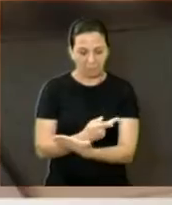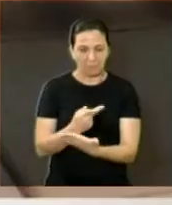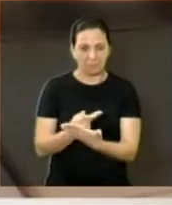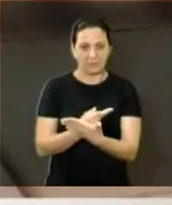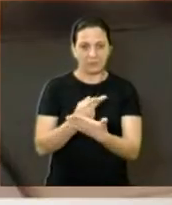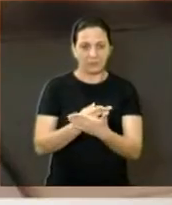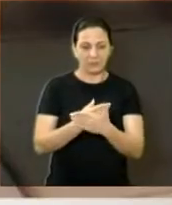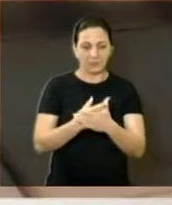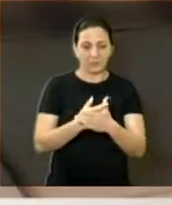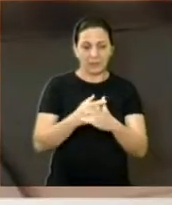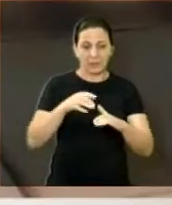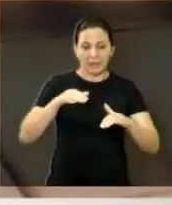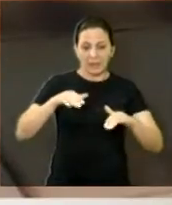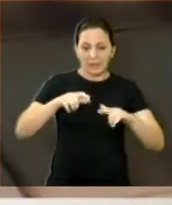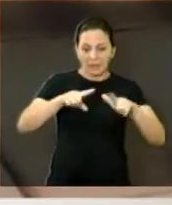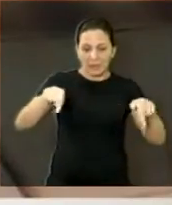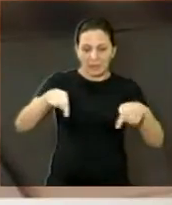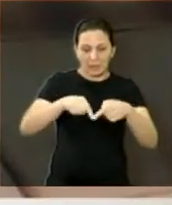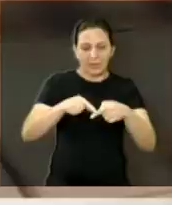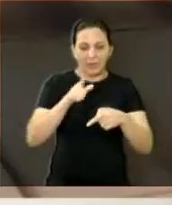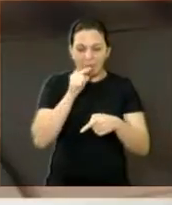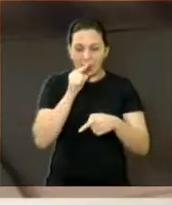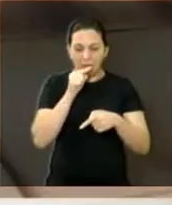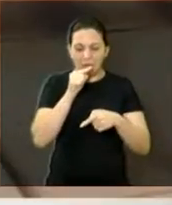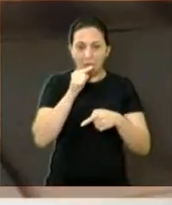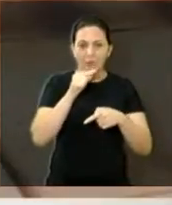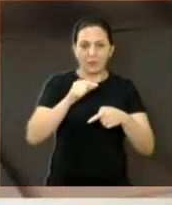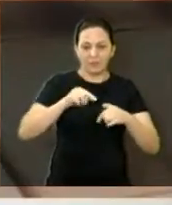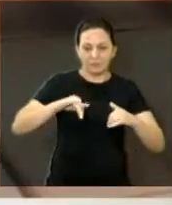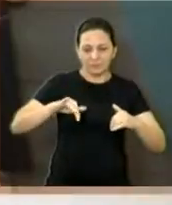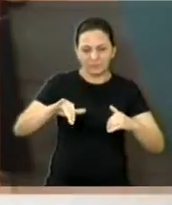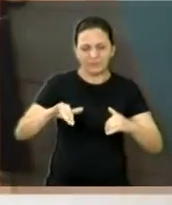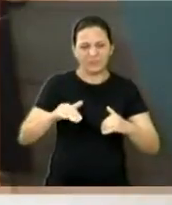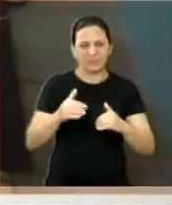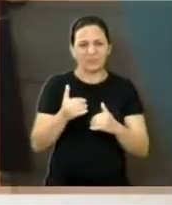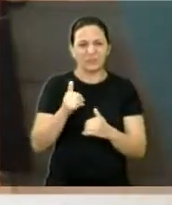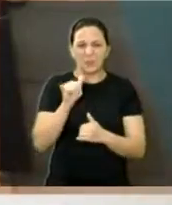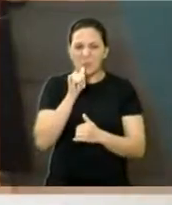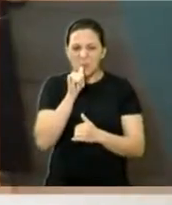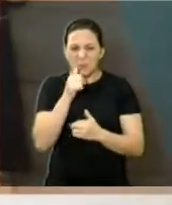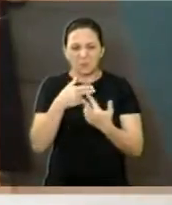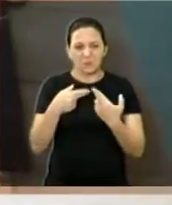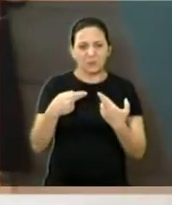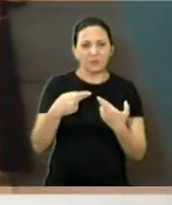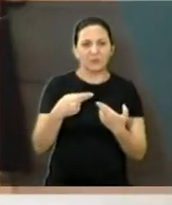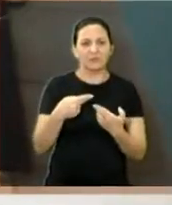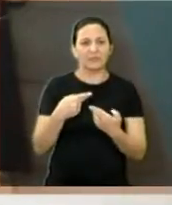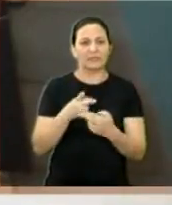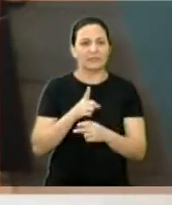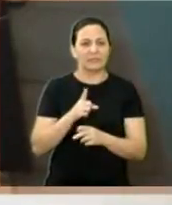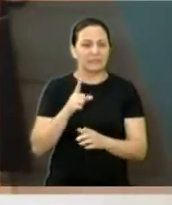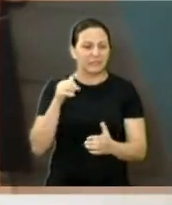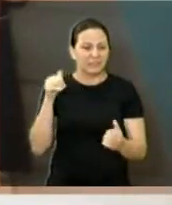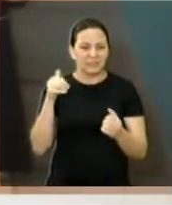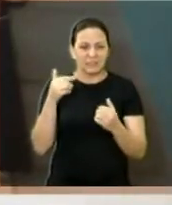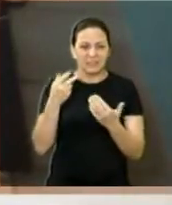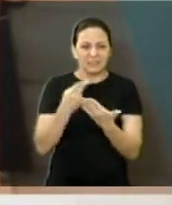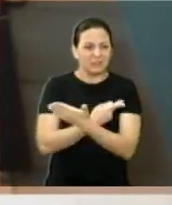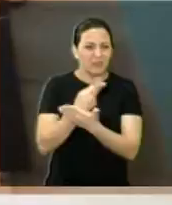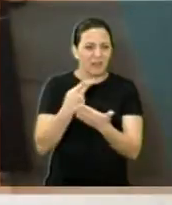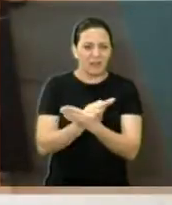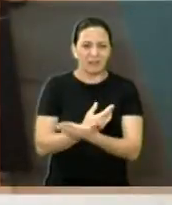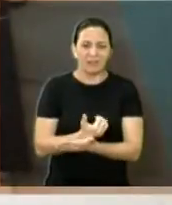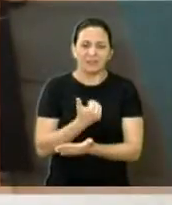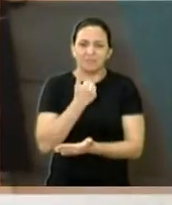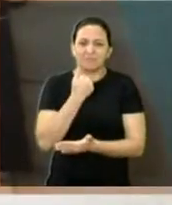bordas das piscinas e tampas de equipamentos enferrujadas. O risco de acidentes é muito grande, além da